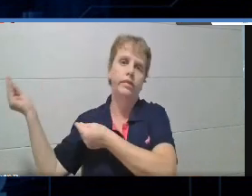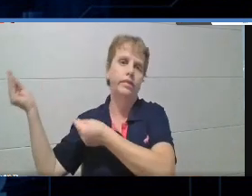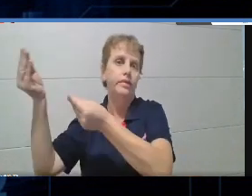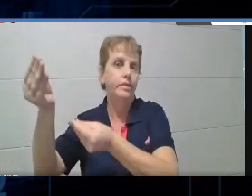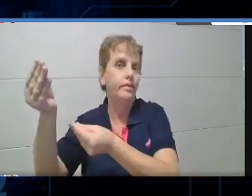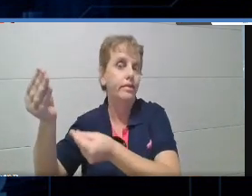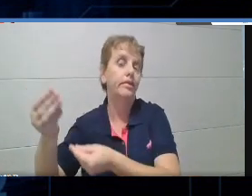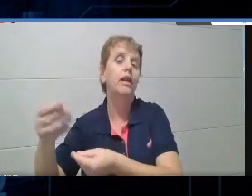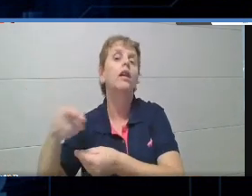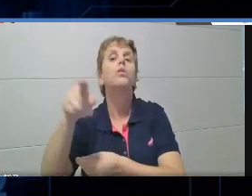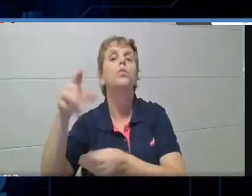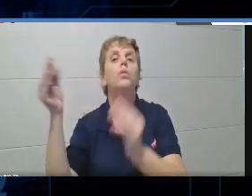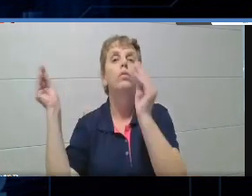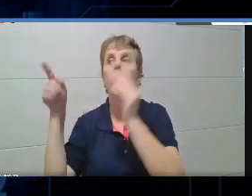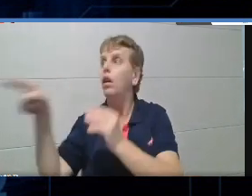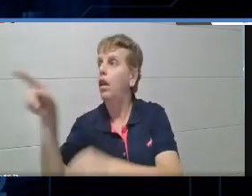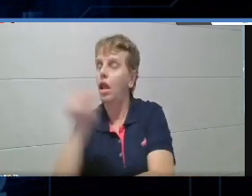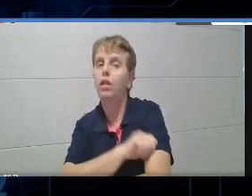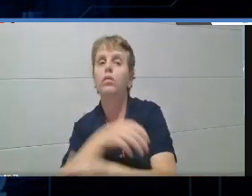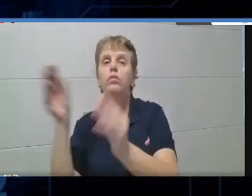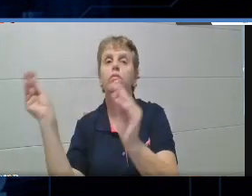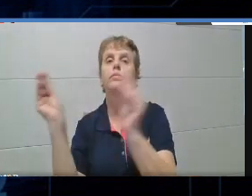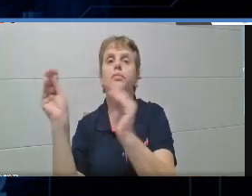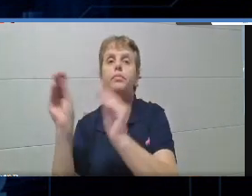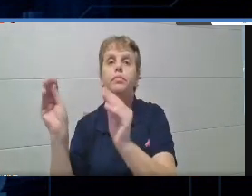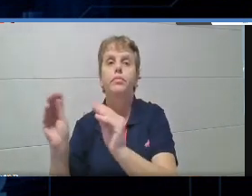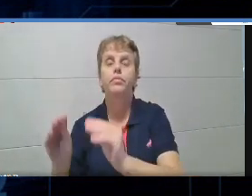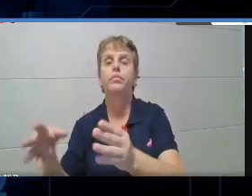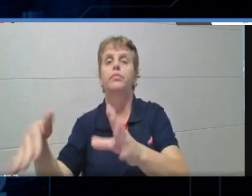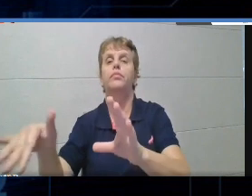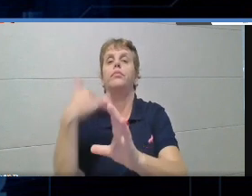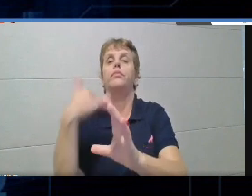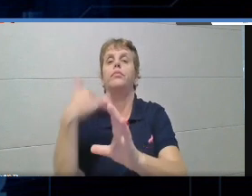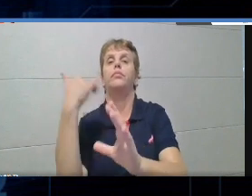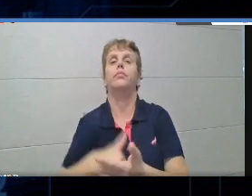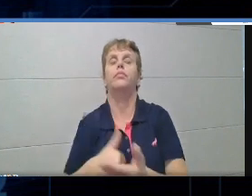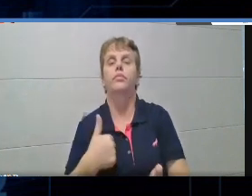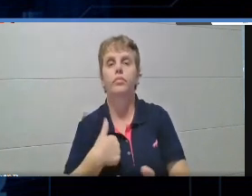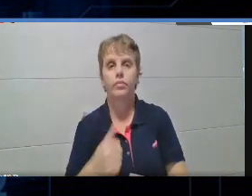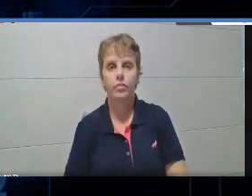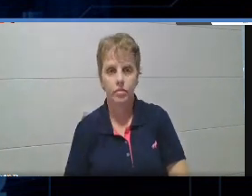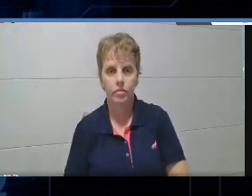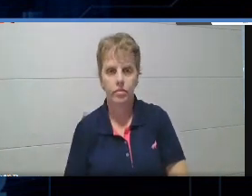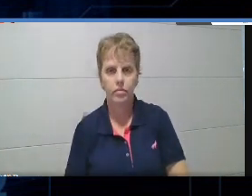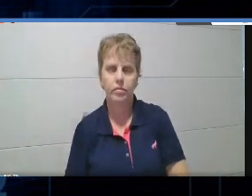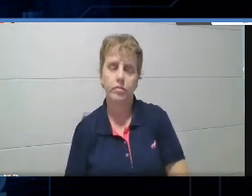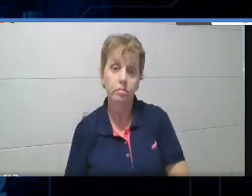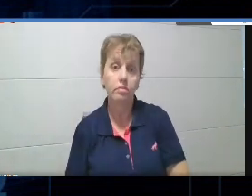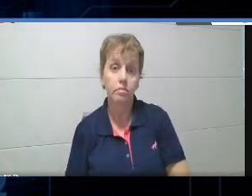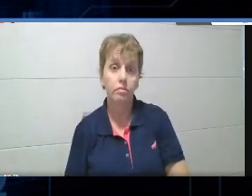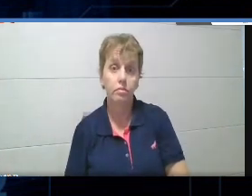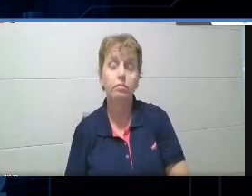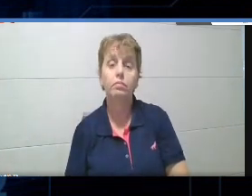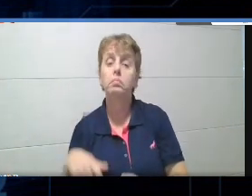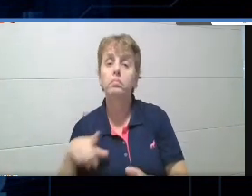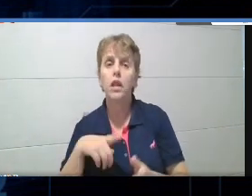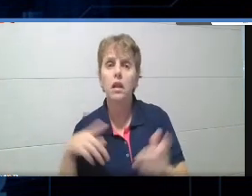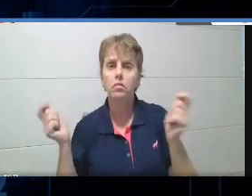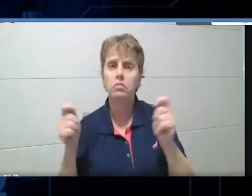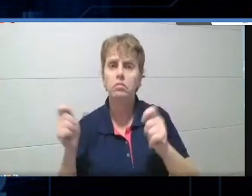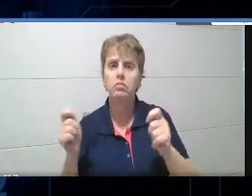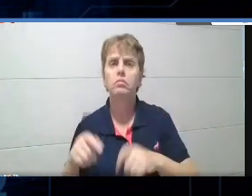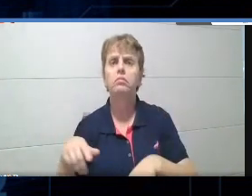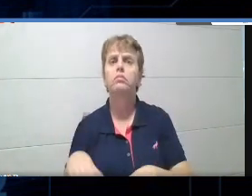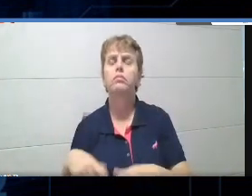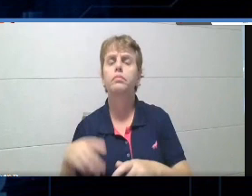pra você isso aqui com um monte de coisa, por exemplo, dá pra mandar um link do vídeo do YouTube que ele pesquisou, né, então, são as possibilidades, e